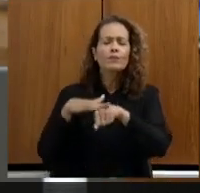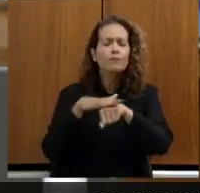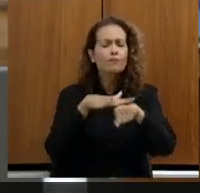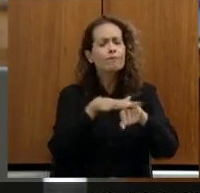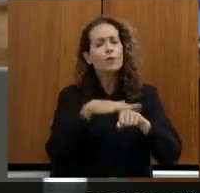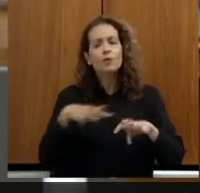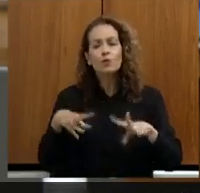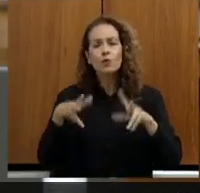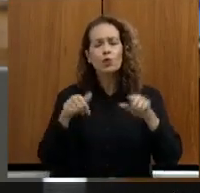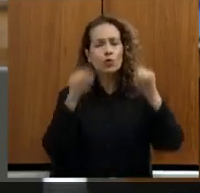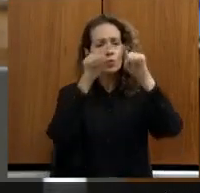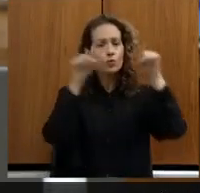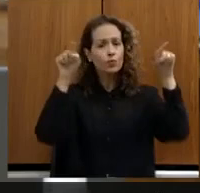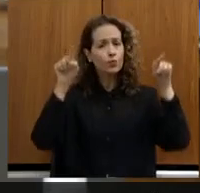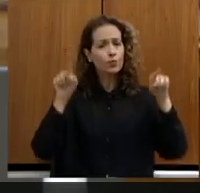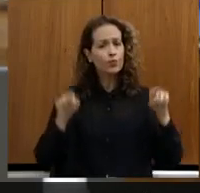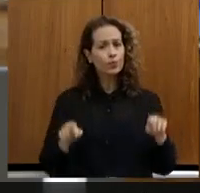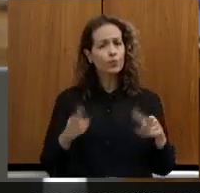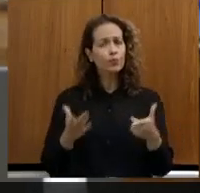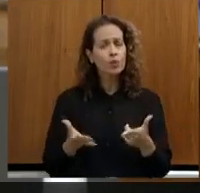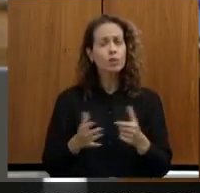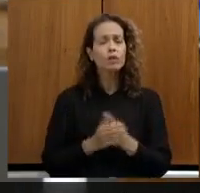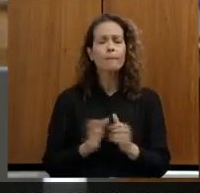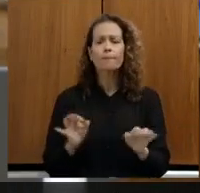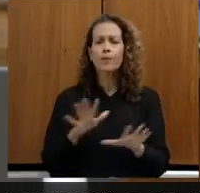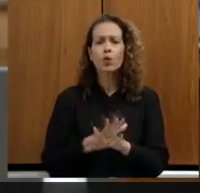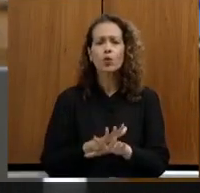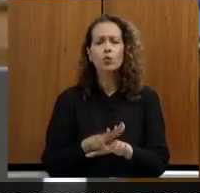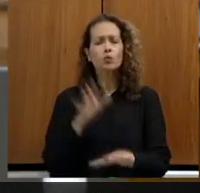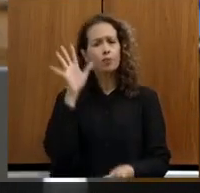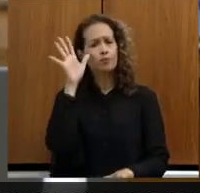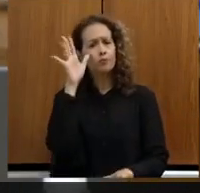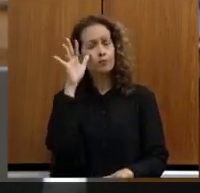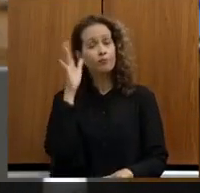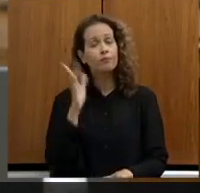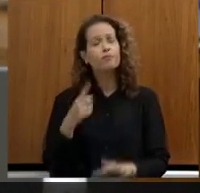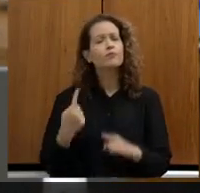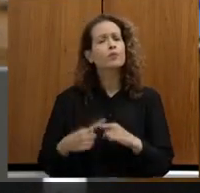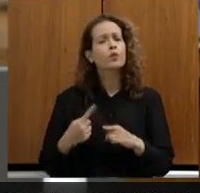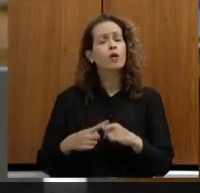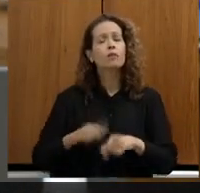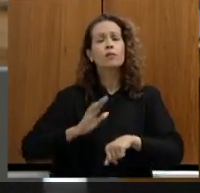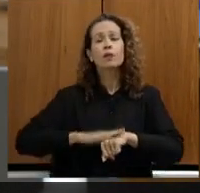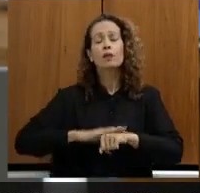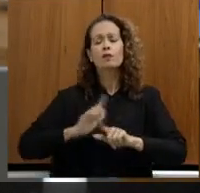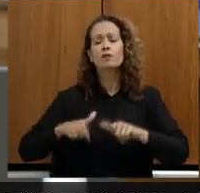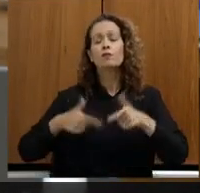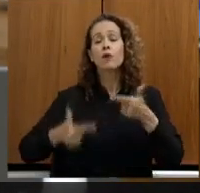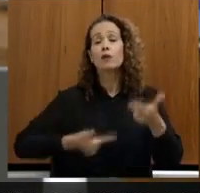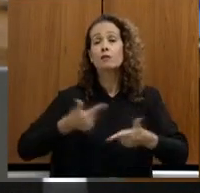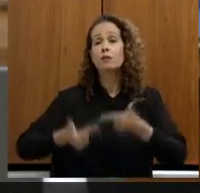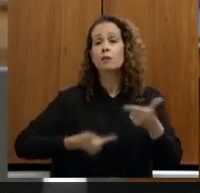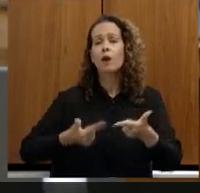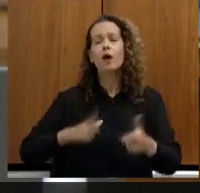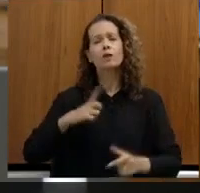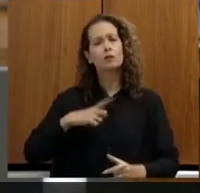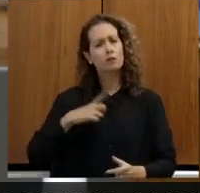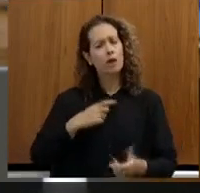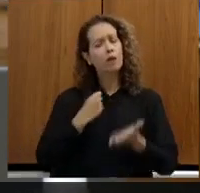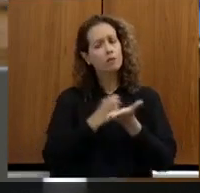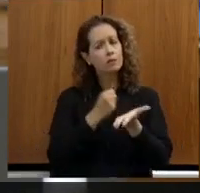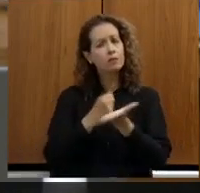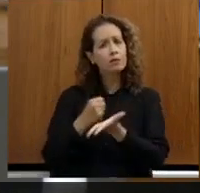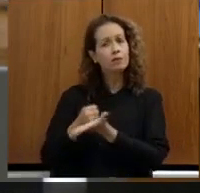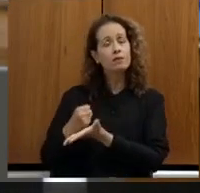abrindo esse diálogo para ouvi-los porque nós sabemos que quem executa o trabalho na ponta tem contribuições muito